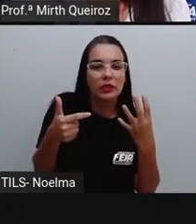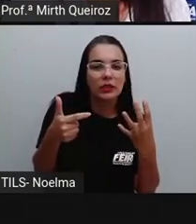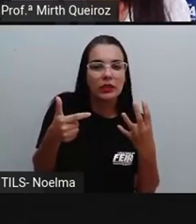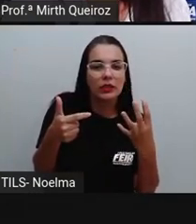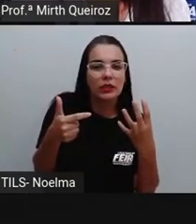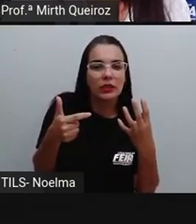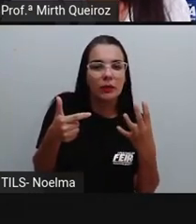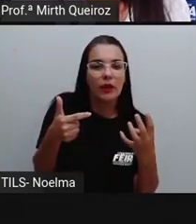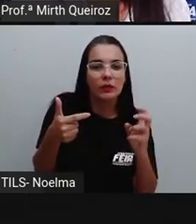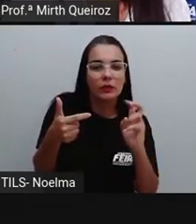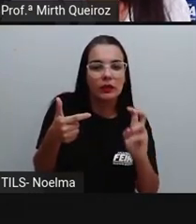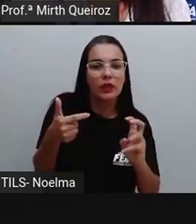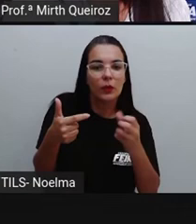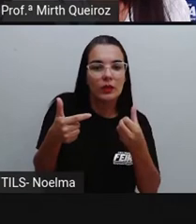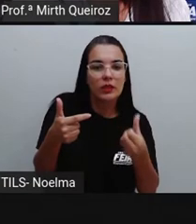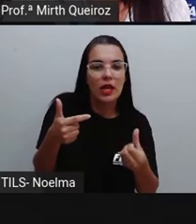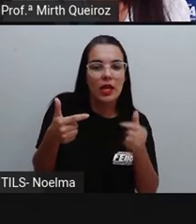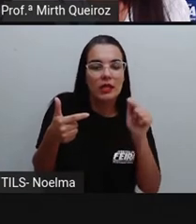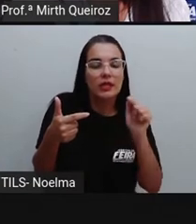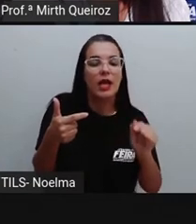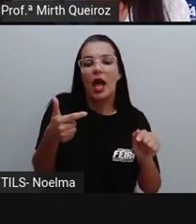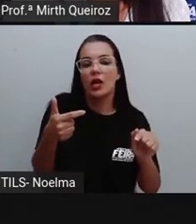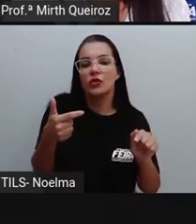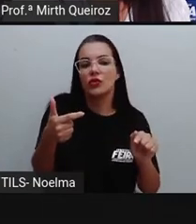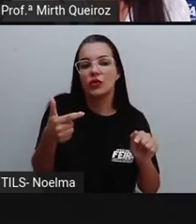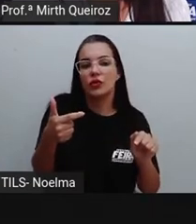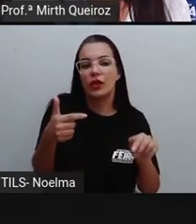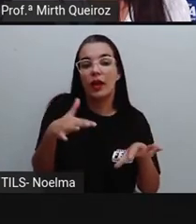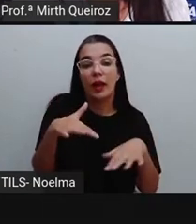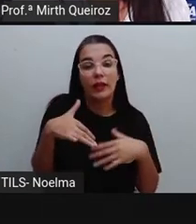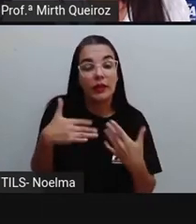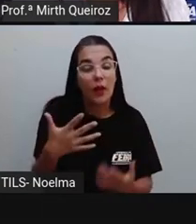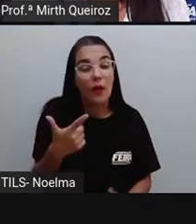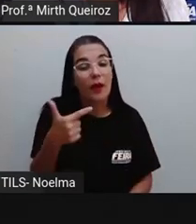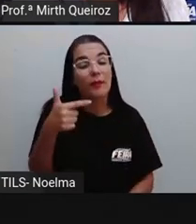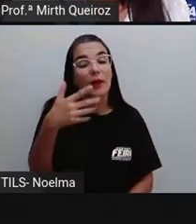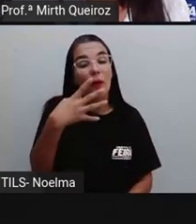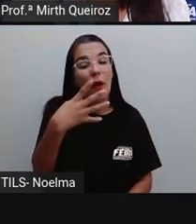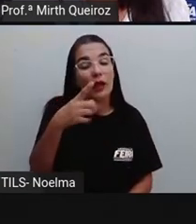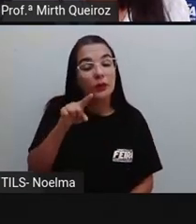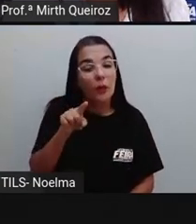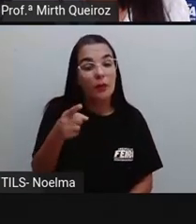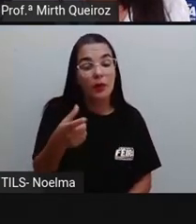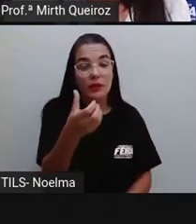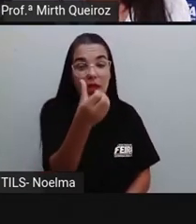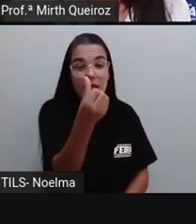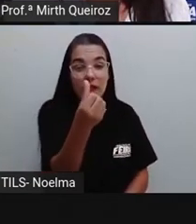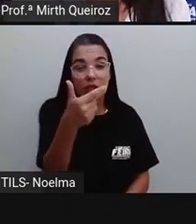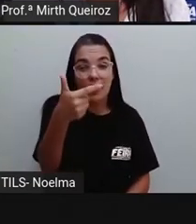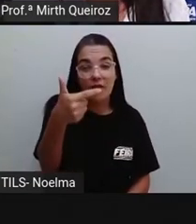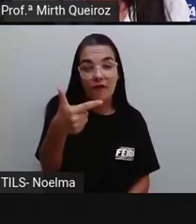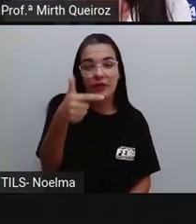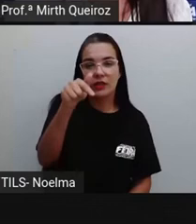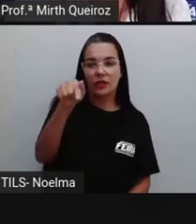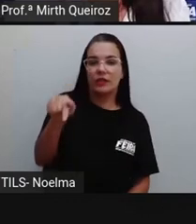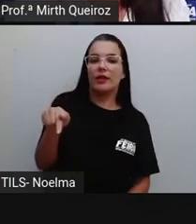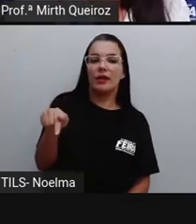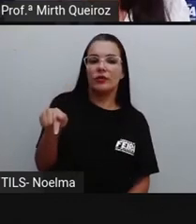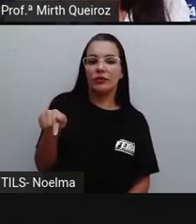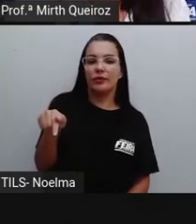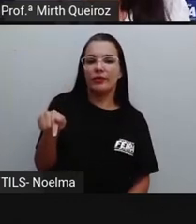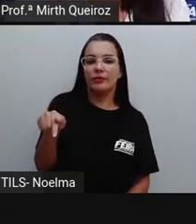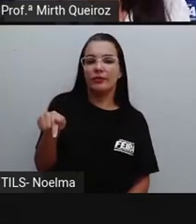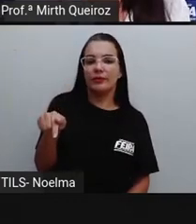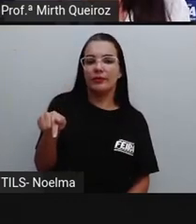duas, três, quatro, cinco, seis, sete. Quatro mil, seiscentos e vinte e